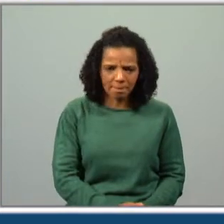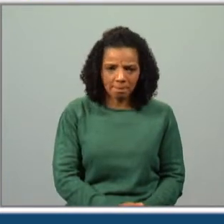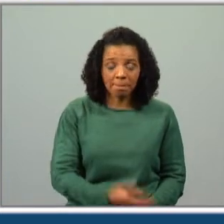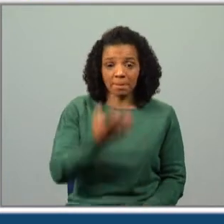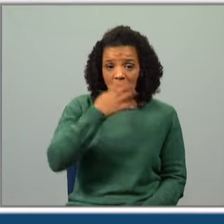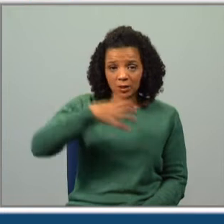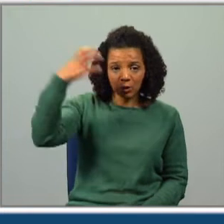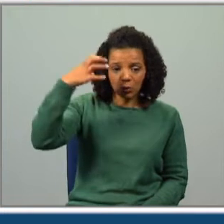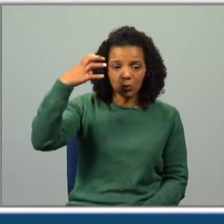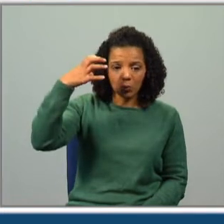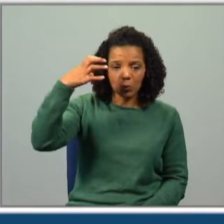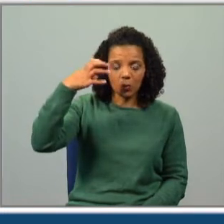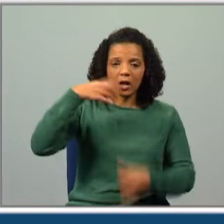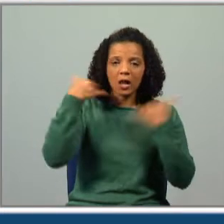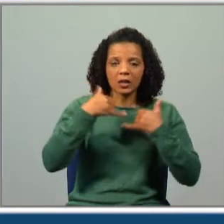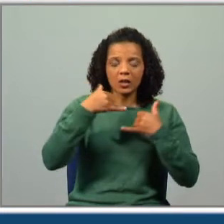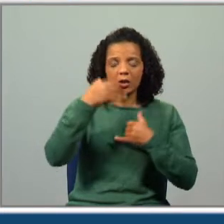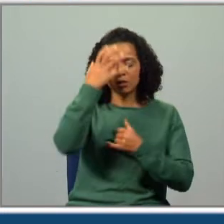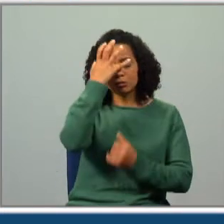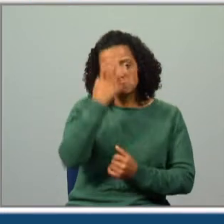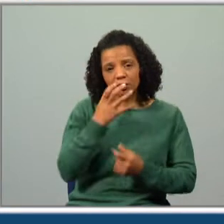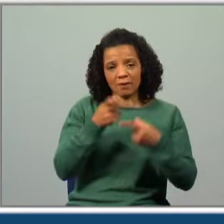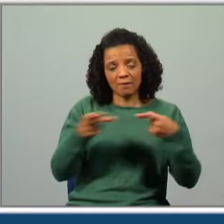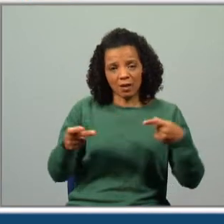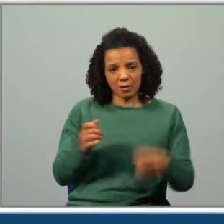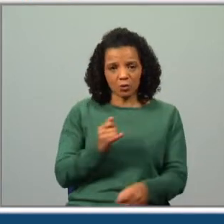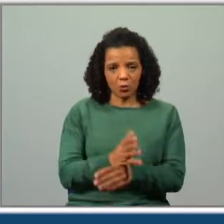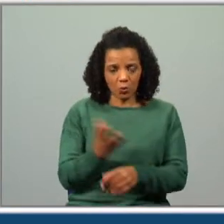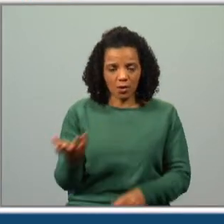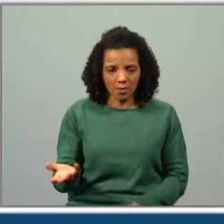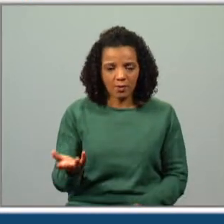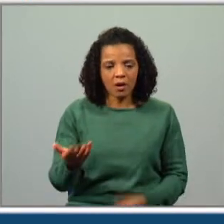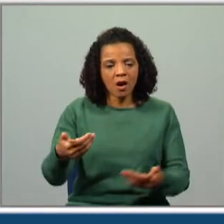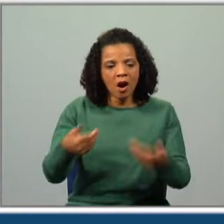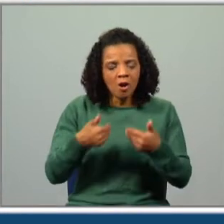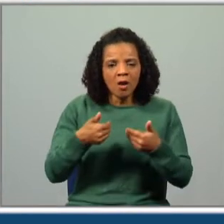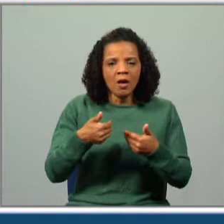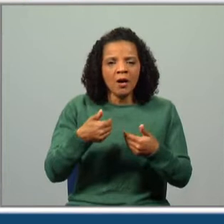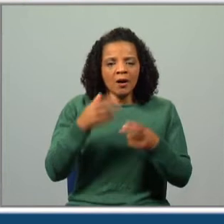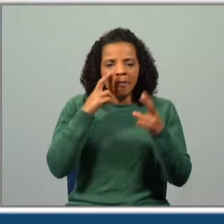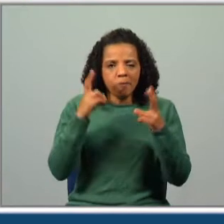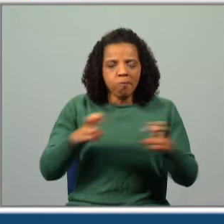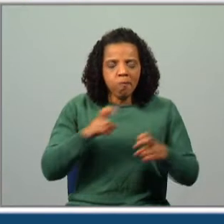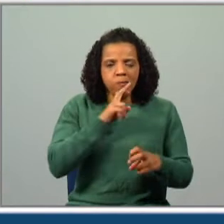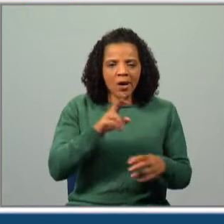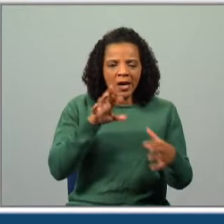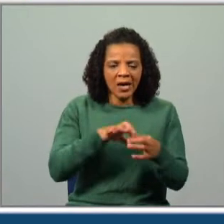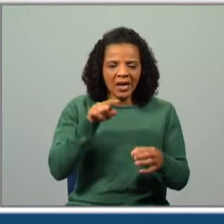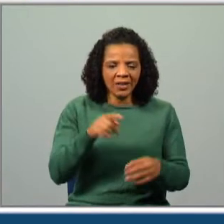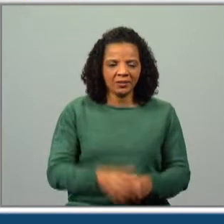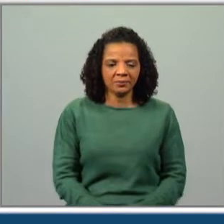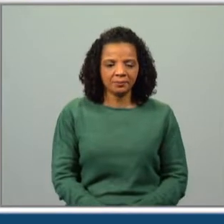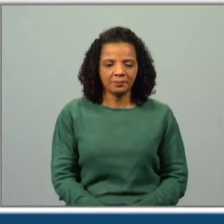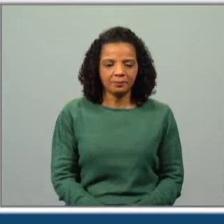gritou de alegria no sono. É outra frase, outra expressão que nos ajuda a encontrar a resposta para esta questão.